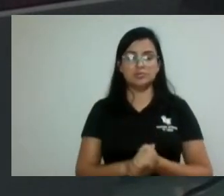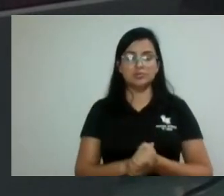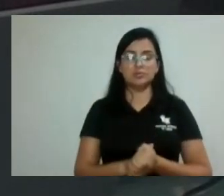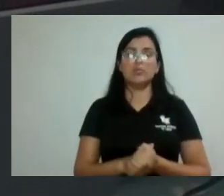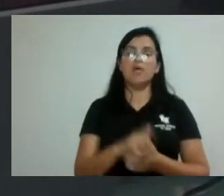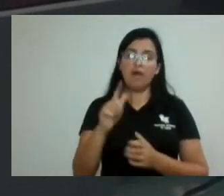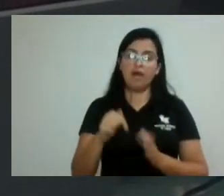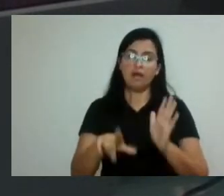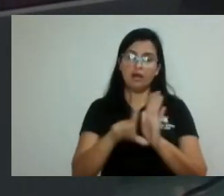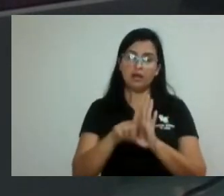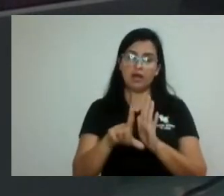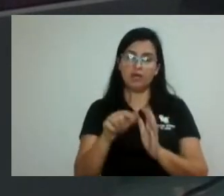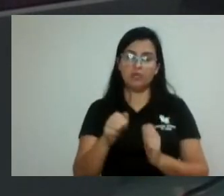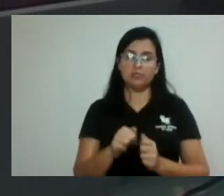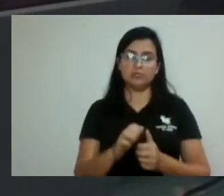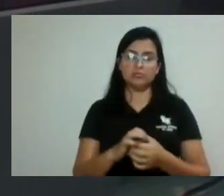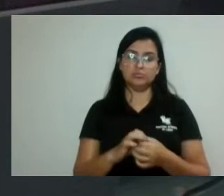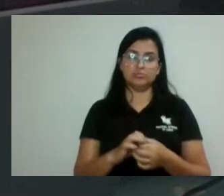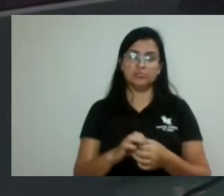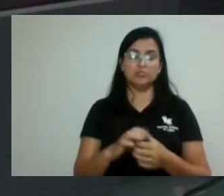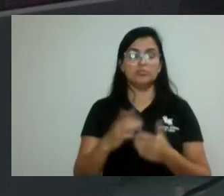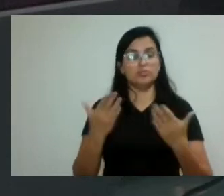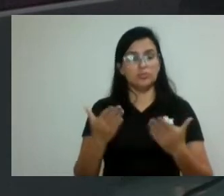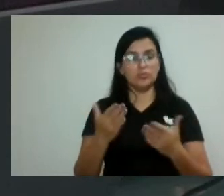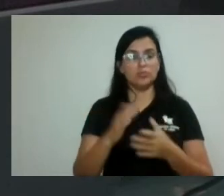ressalva. Vereador,